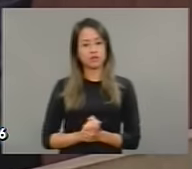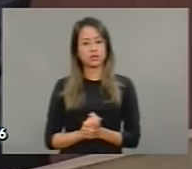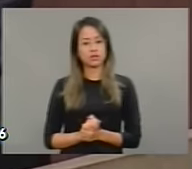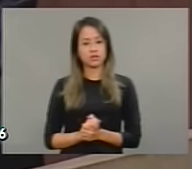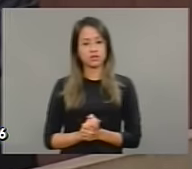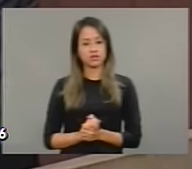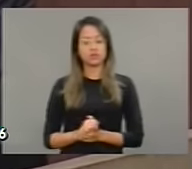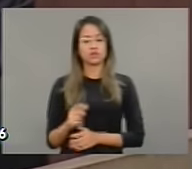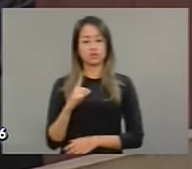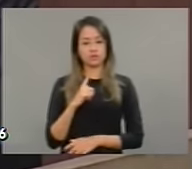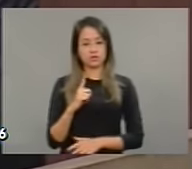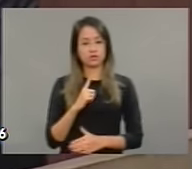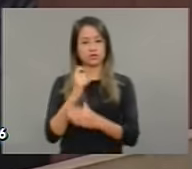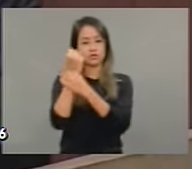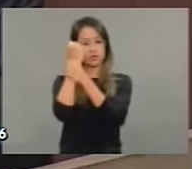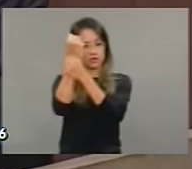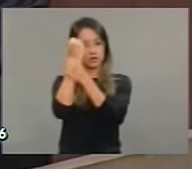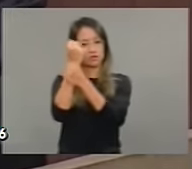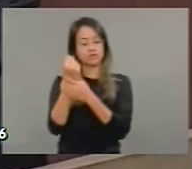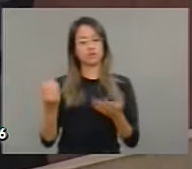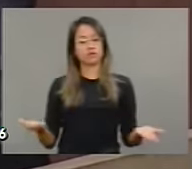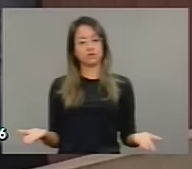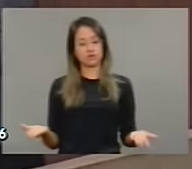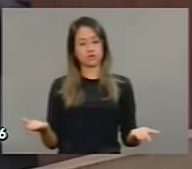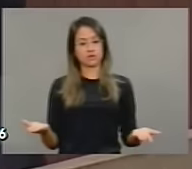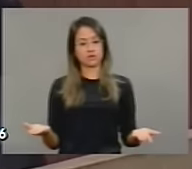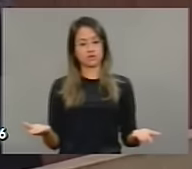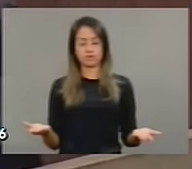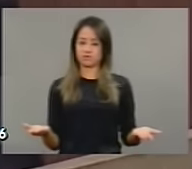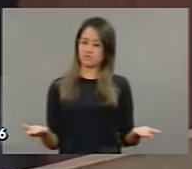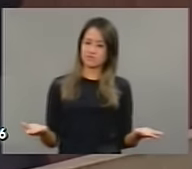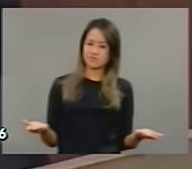equipamento, segurança, estivemos, obviamente, como estamos,